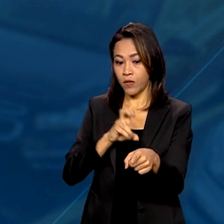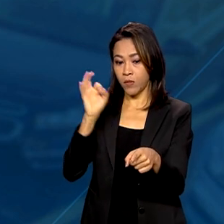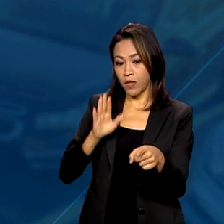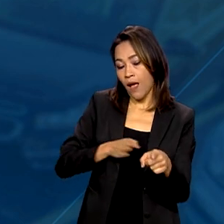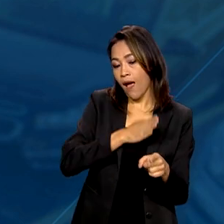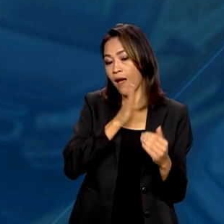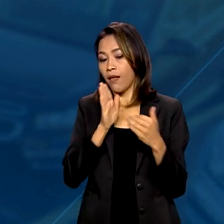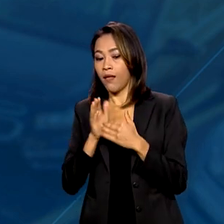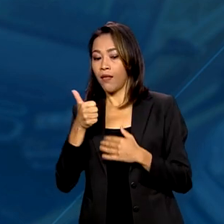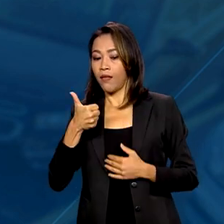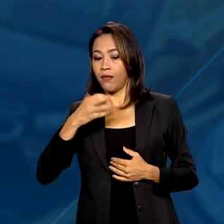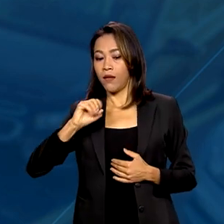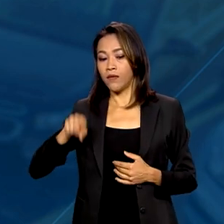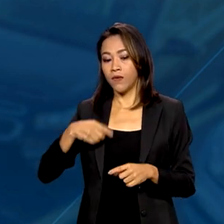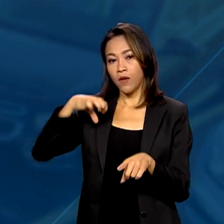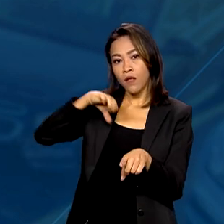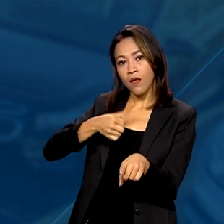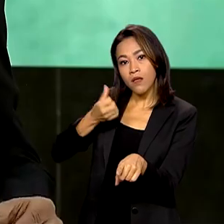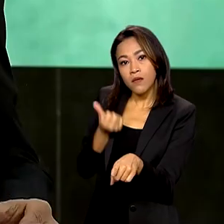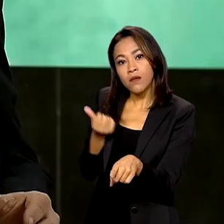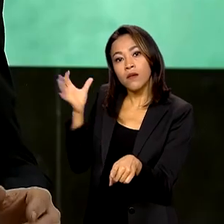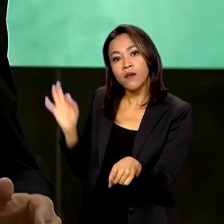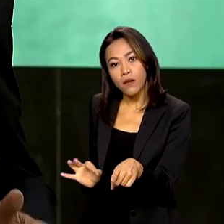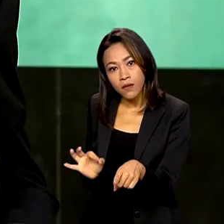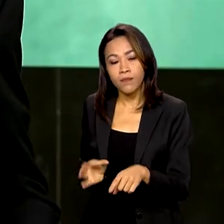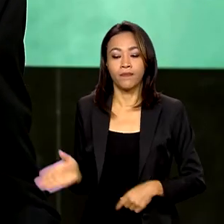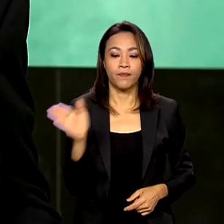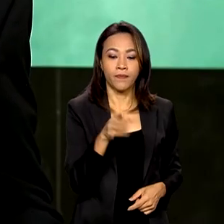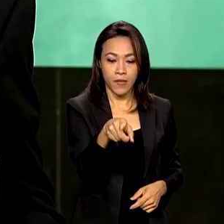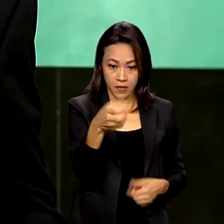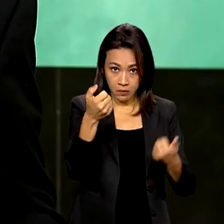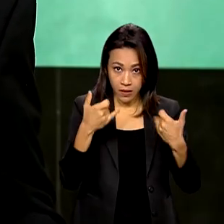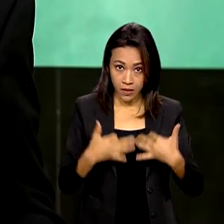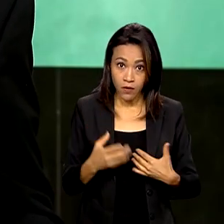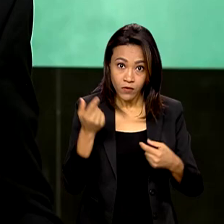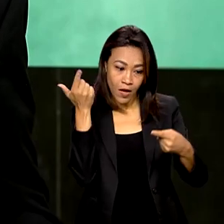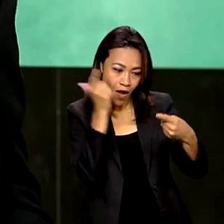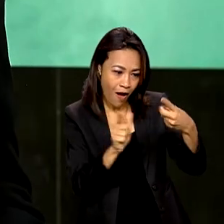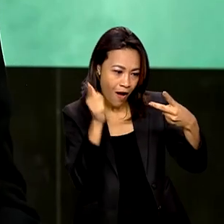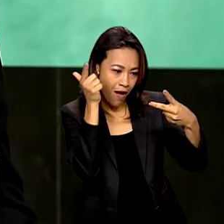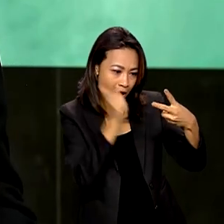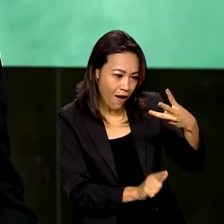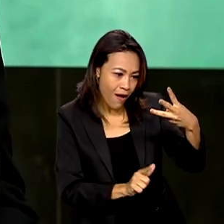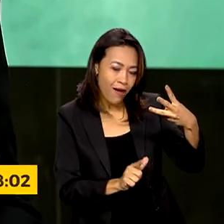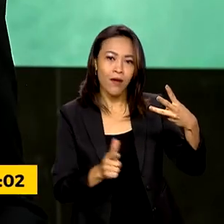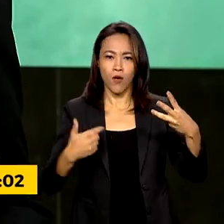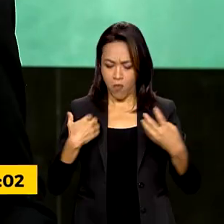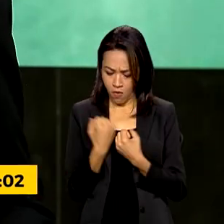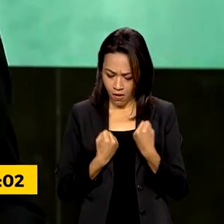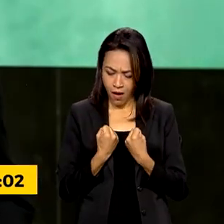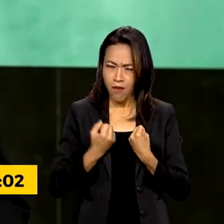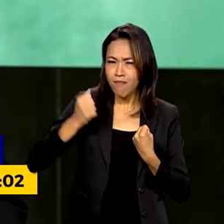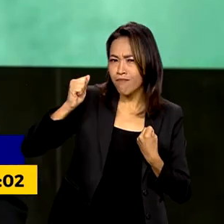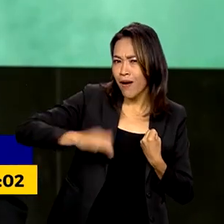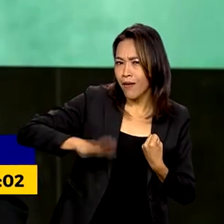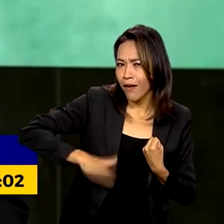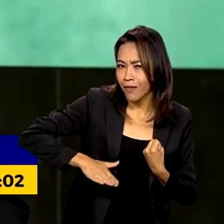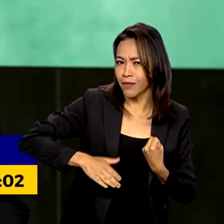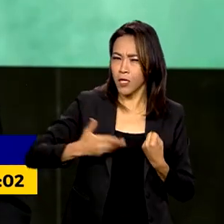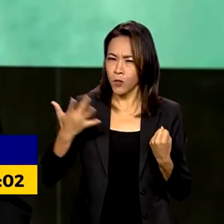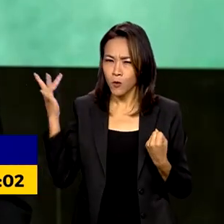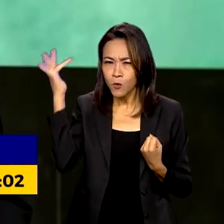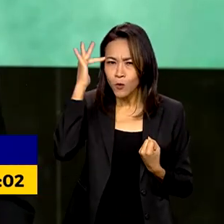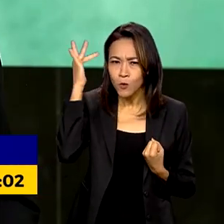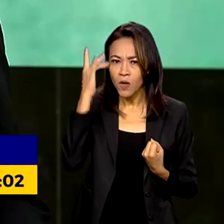,96%. Se você for bem nos três, o meu carro é mais barato, ele é muito eficiente,